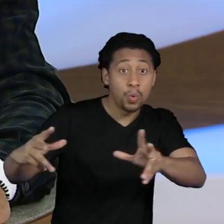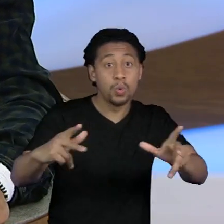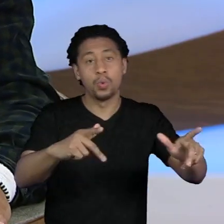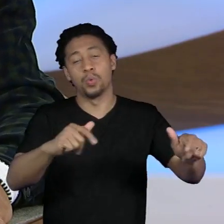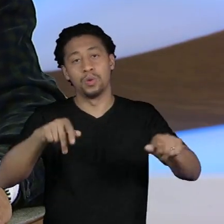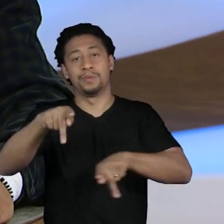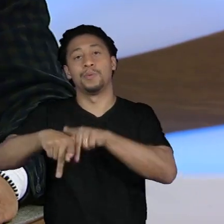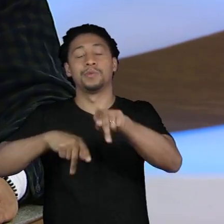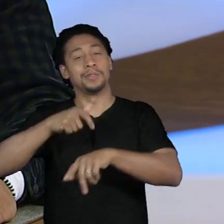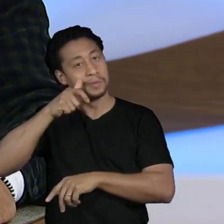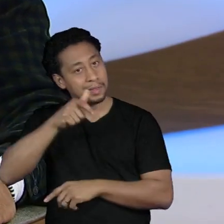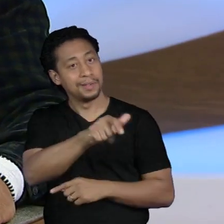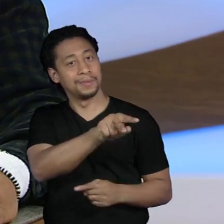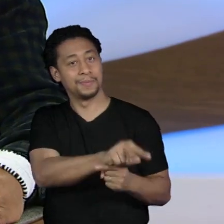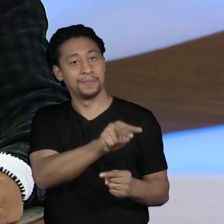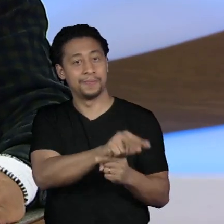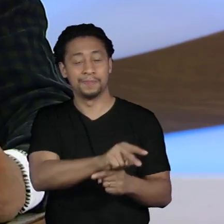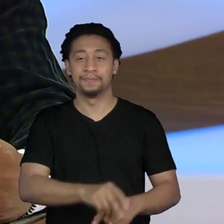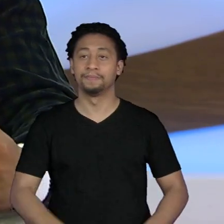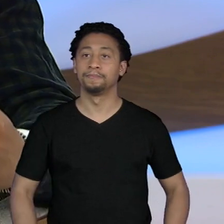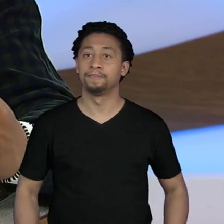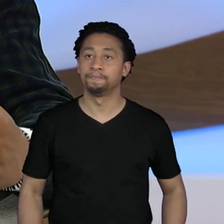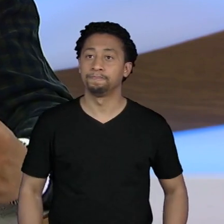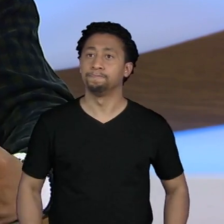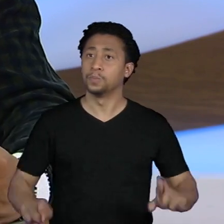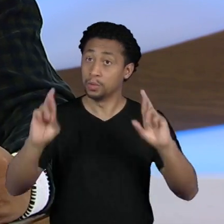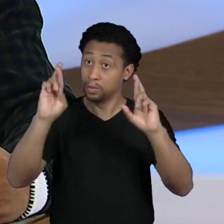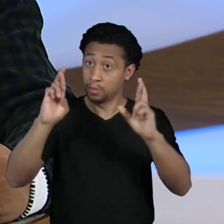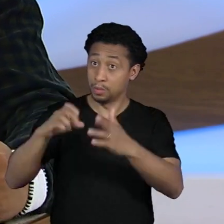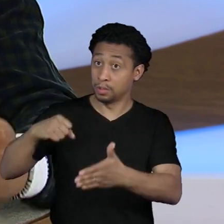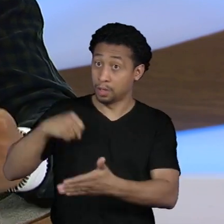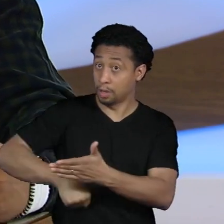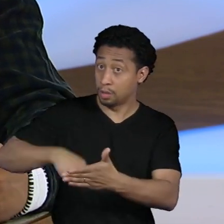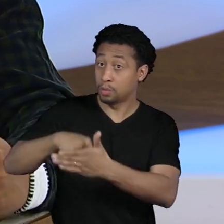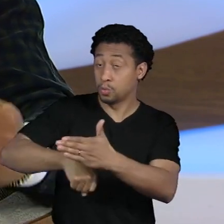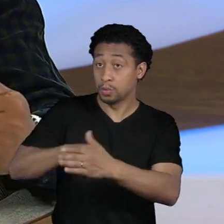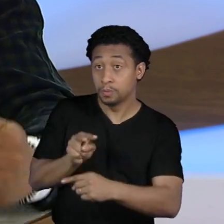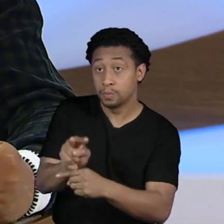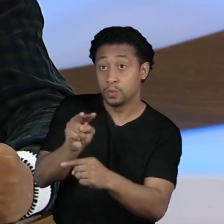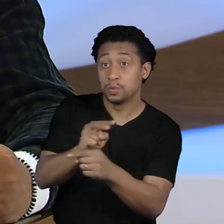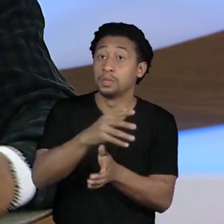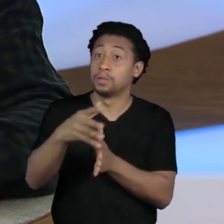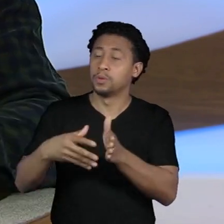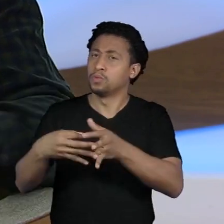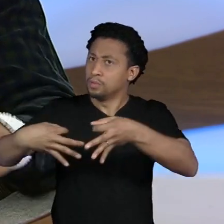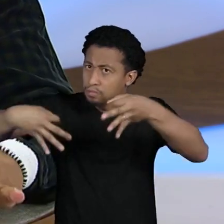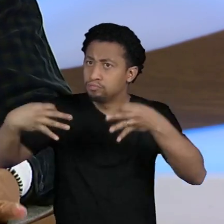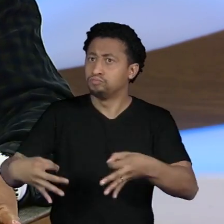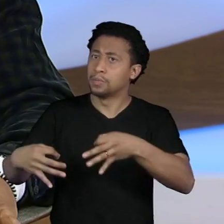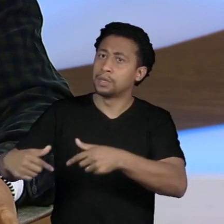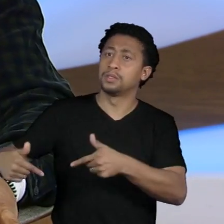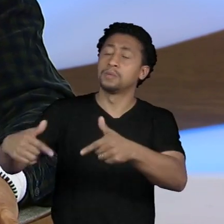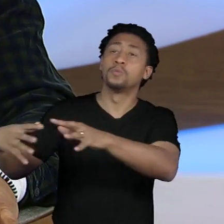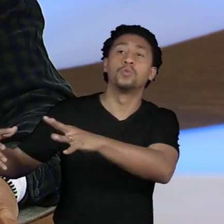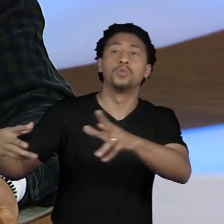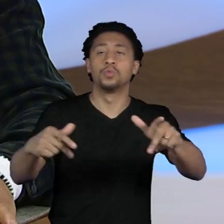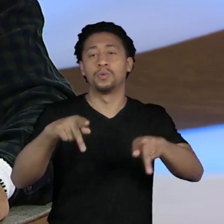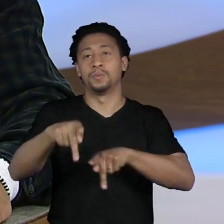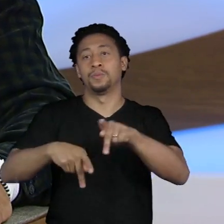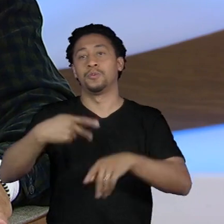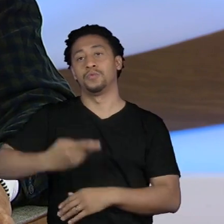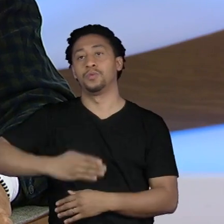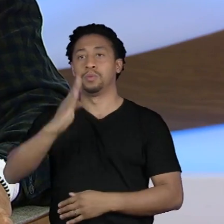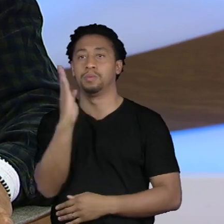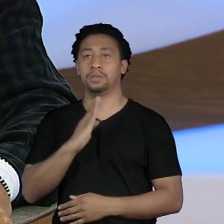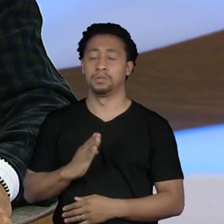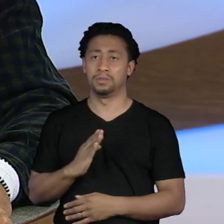a população Eu espero que a luta pela Amazônia seja efetiva de fato por todos os brasileiros que